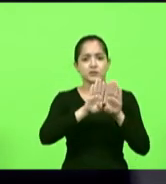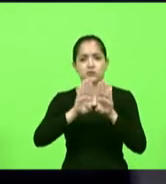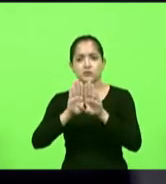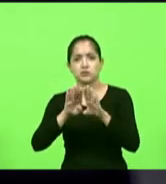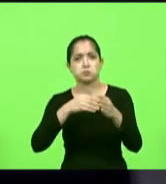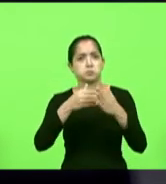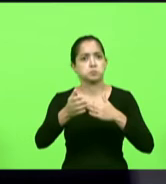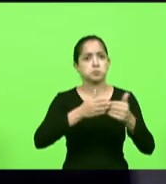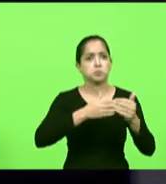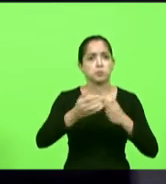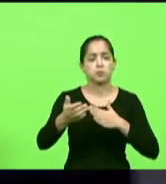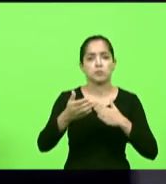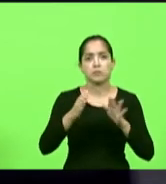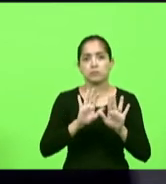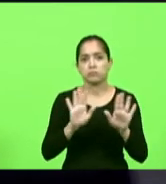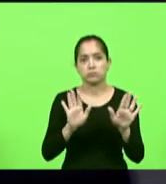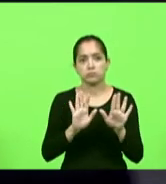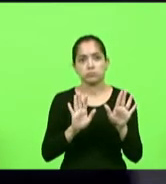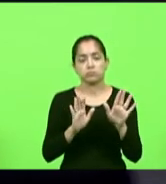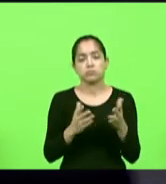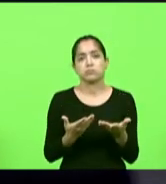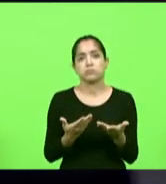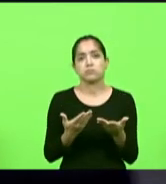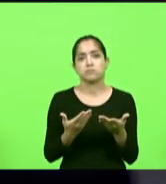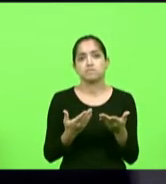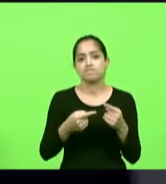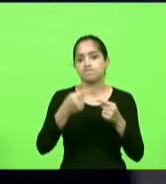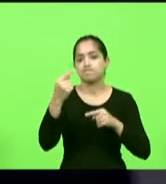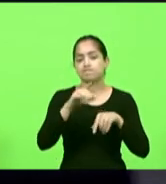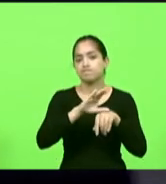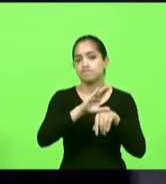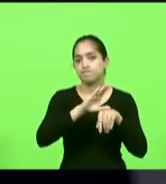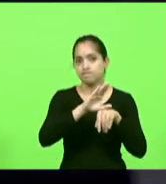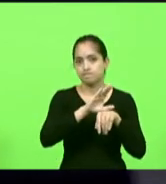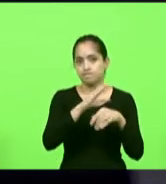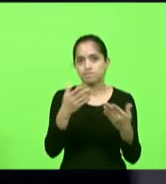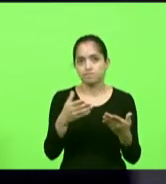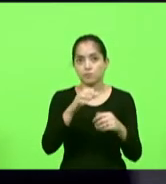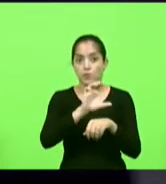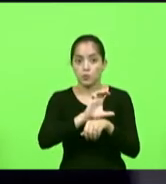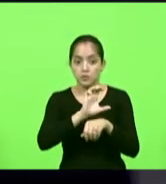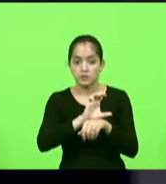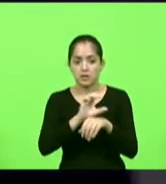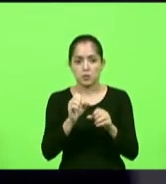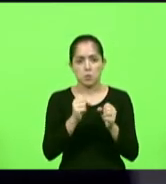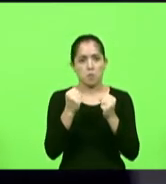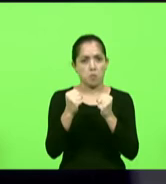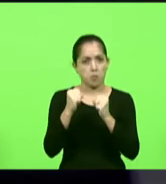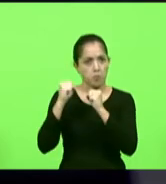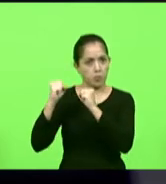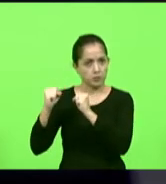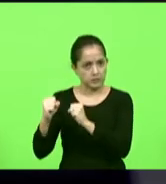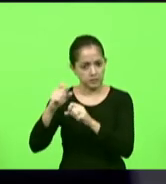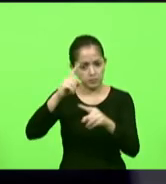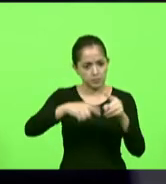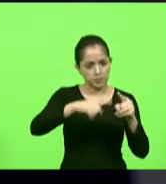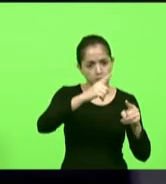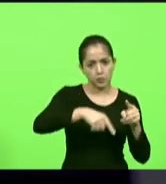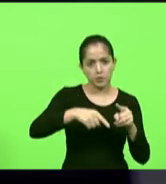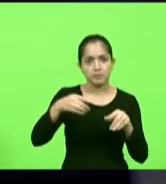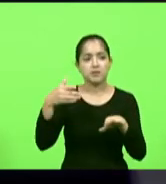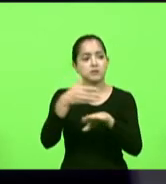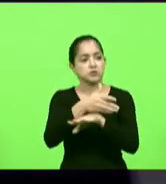estabelecimento total é inconstitucional o Estado não tem esse poder de proibir as pessoas de